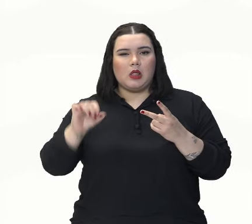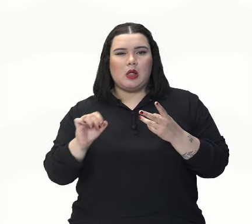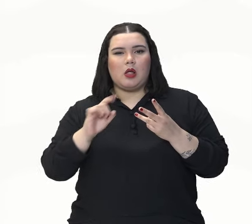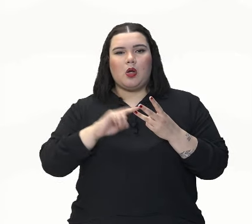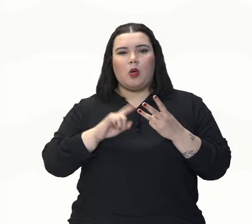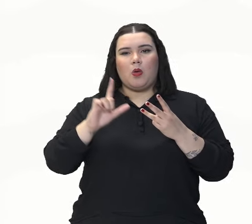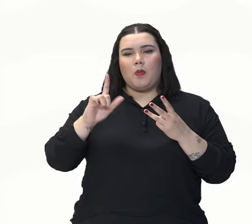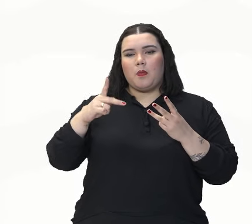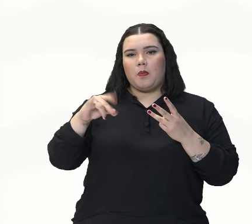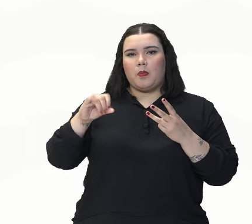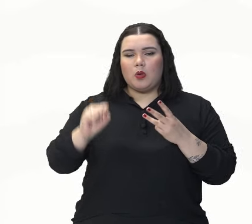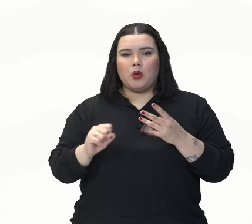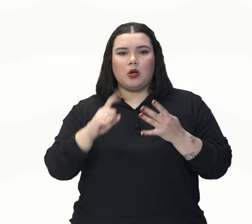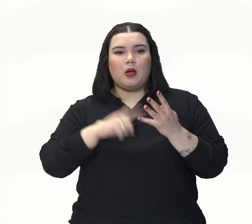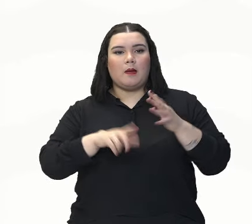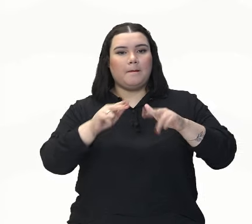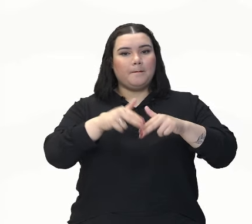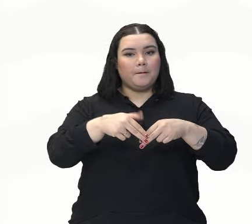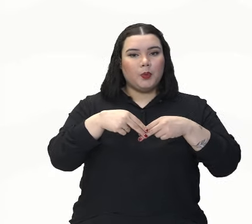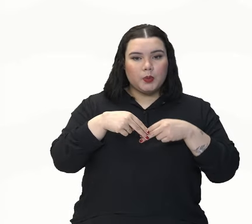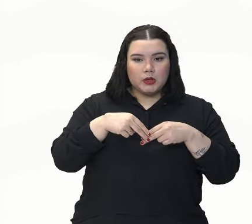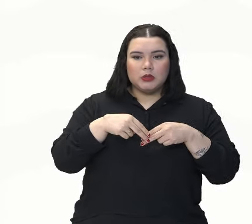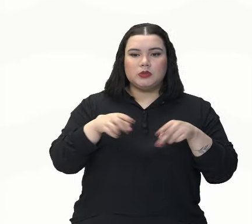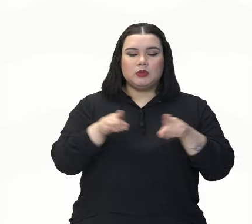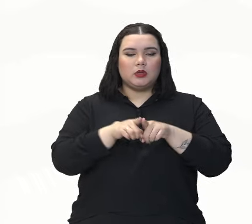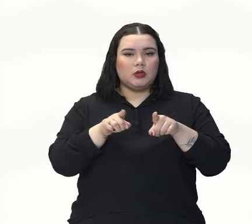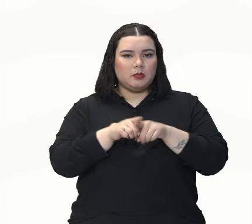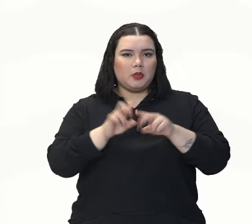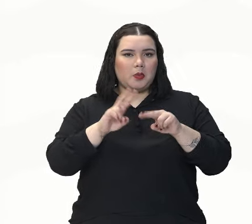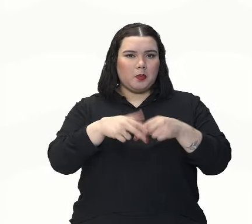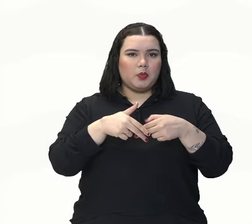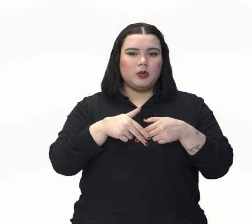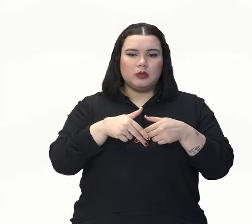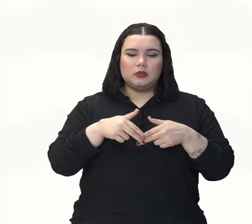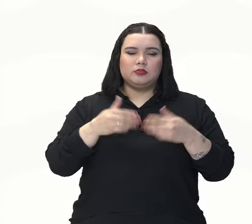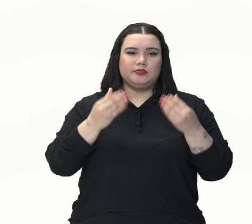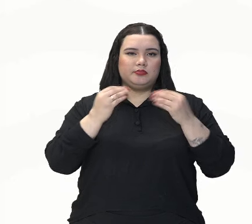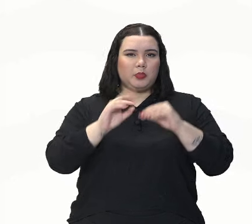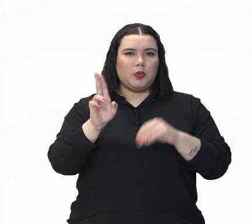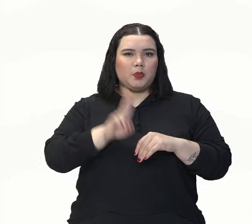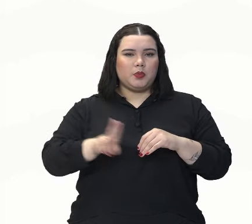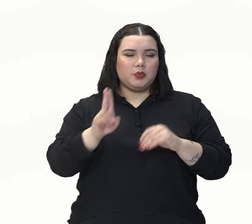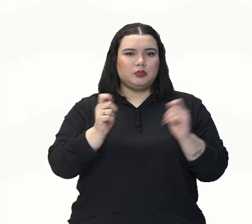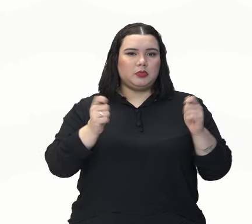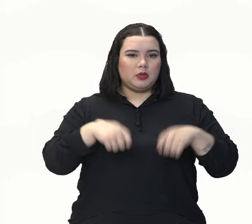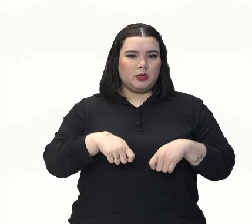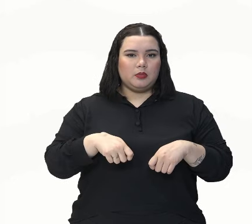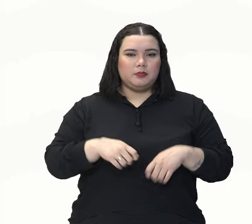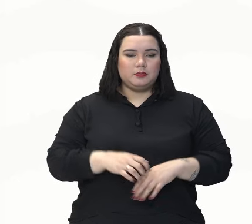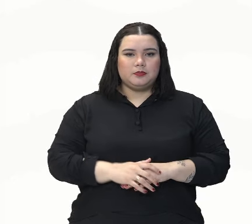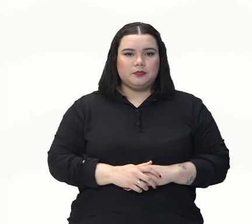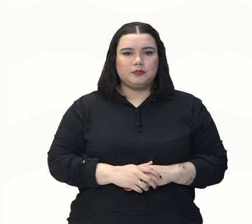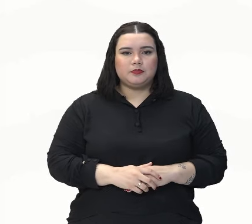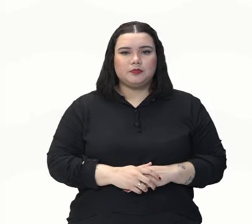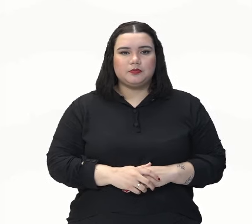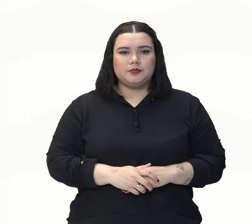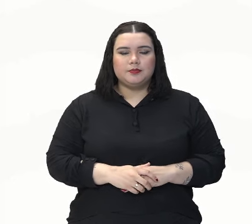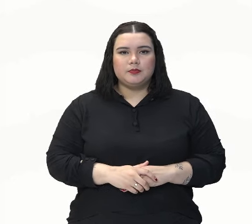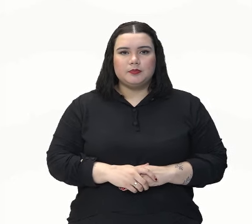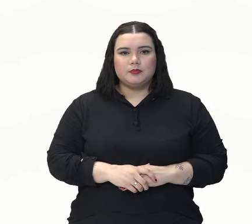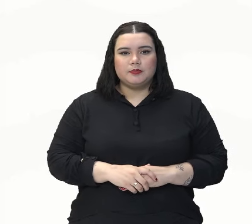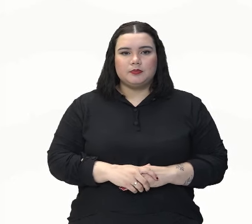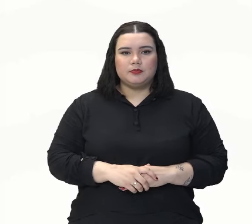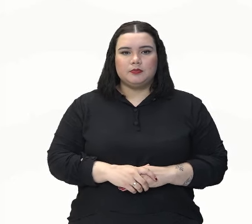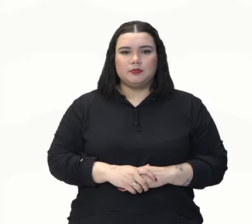do verbo, né? Quando for o pois, depois do verbo, é conclusiva. Por isso,